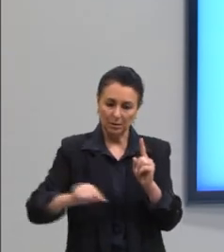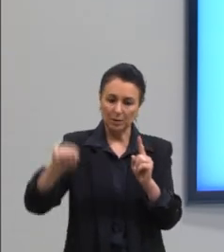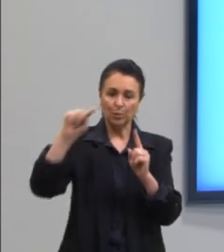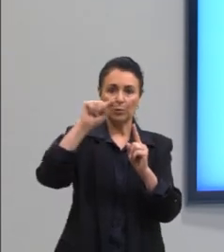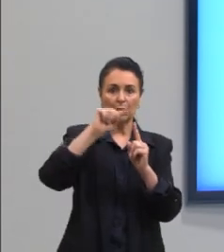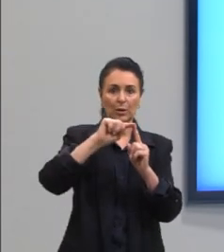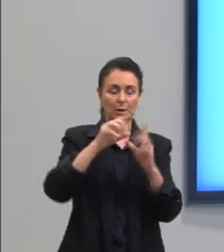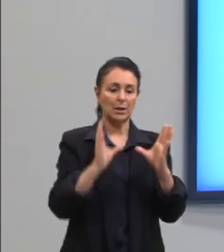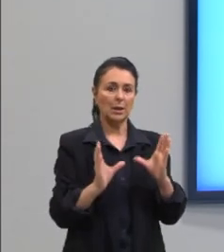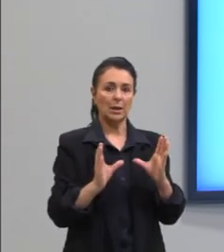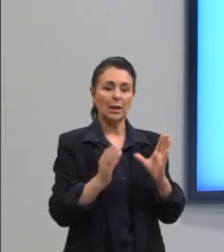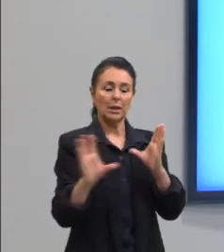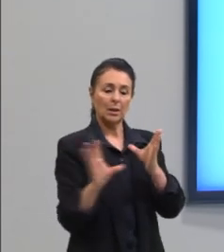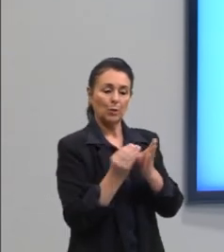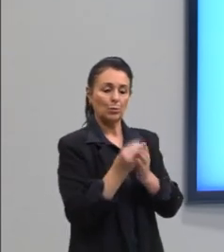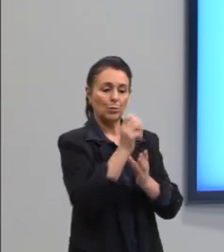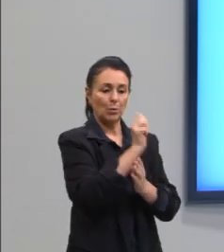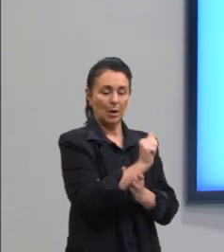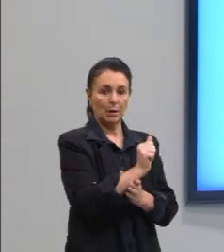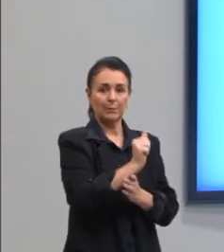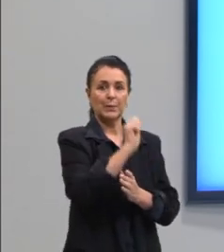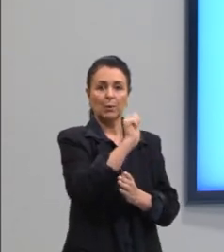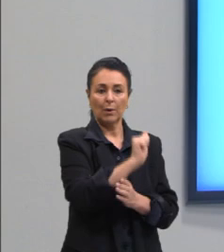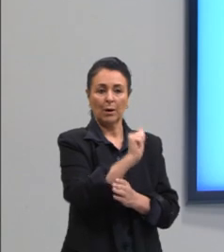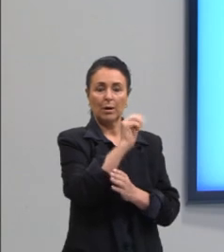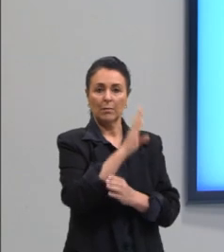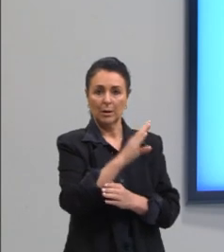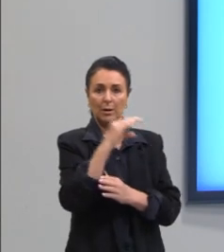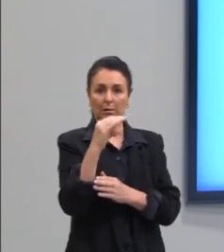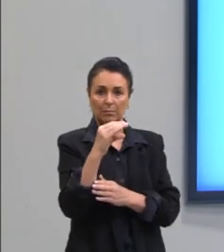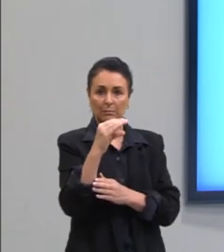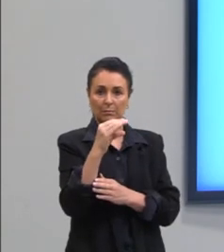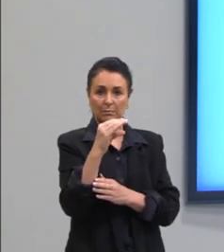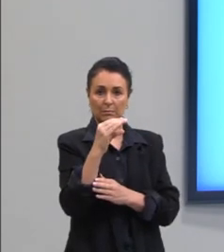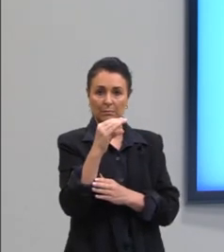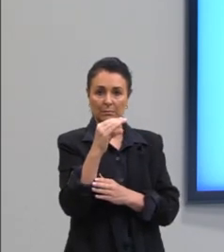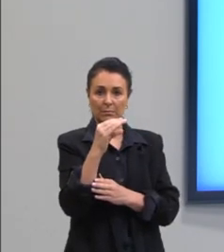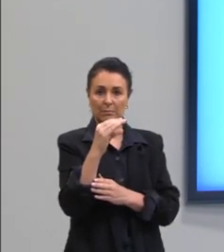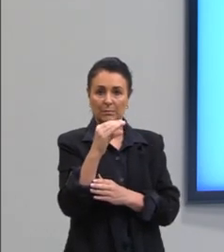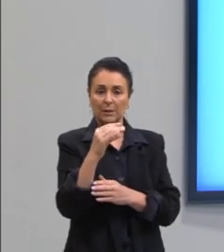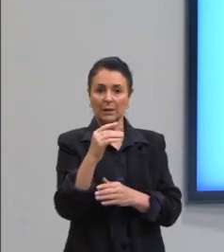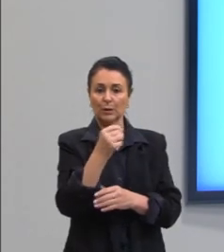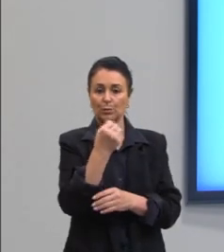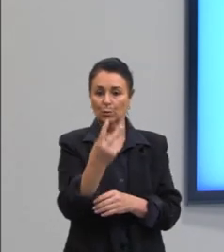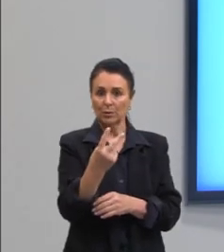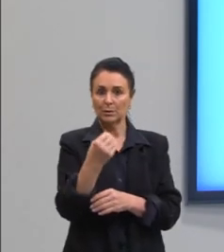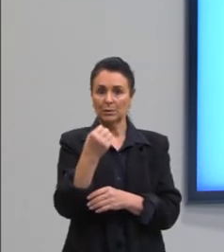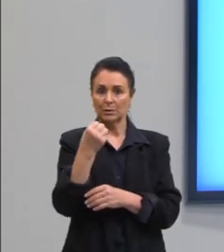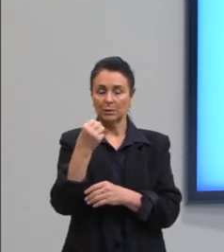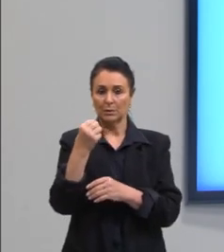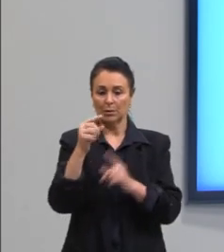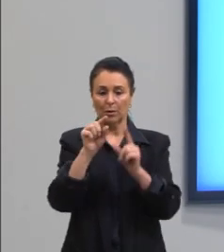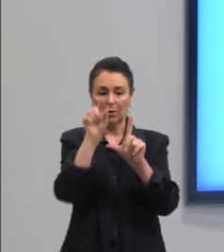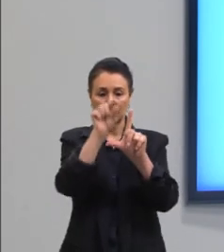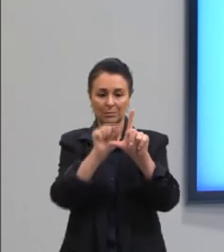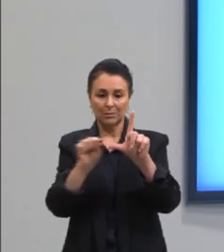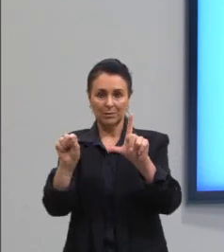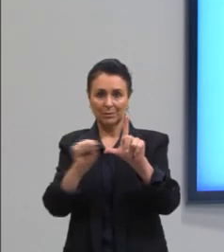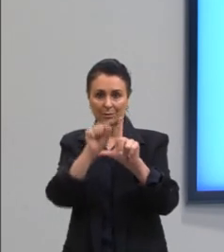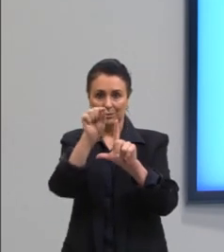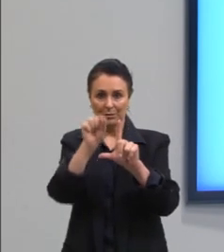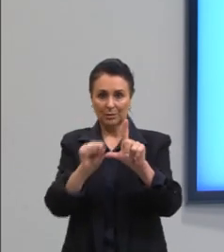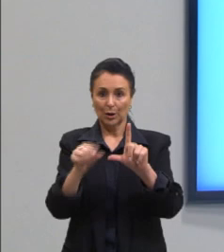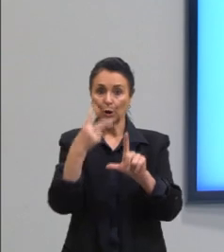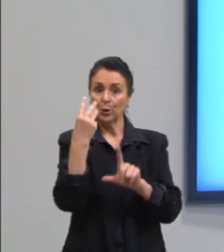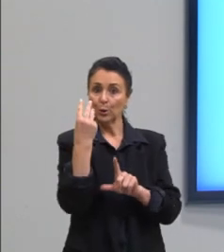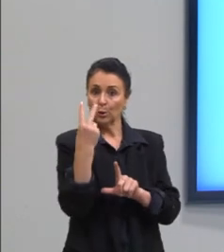conjunto A e os elementos A, B, C, respectivamente. Aqui eu tenho dois diagramas de V, ou seja, dois